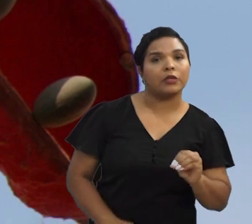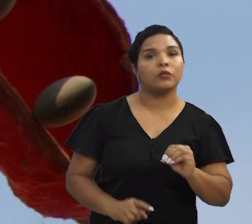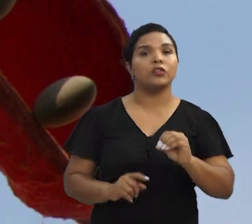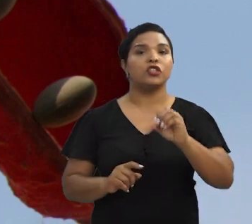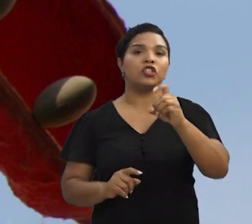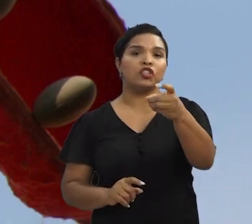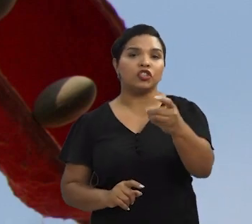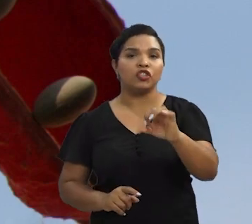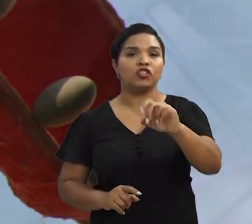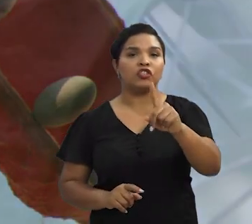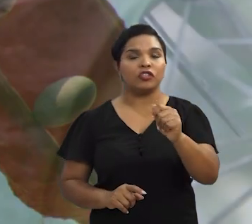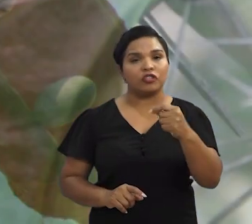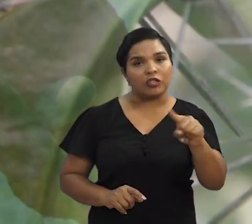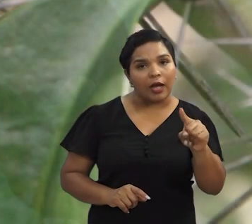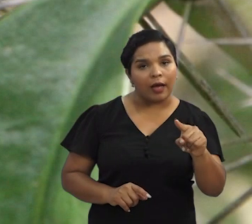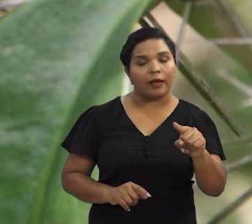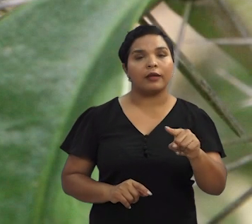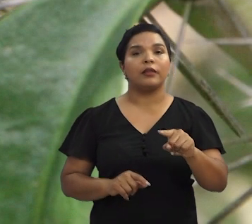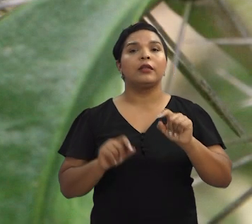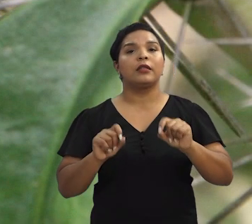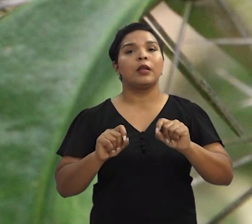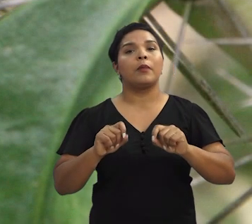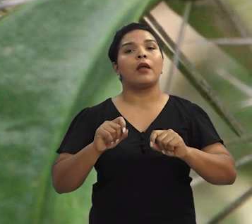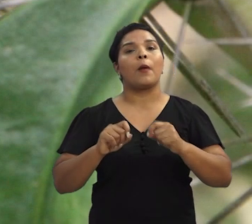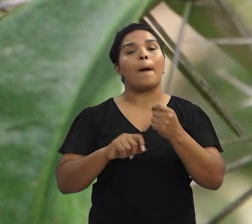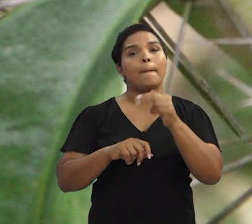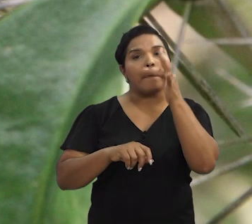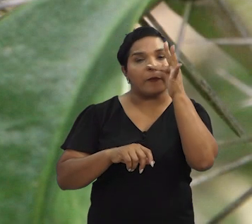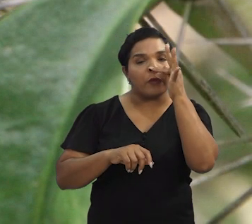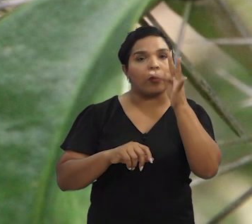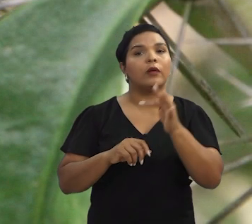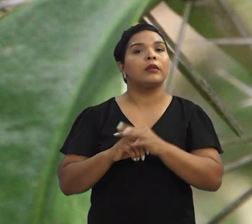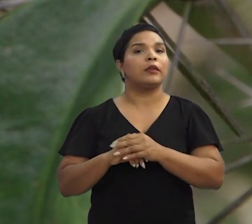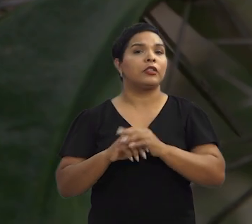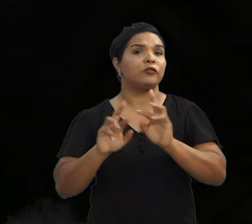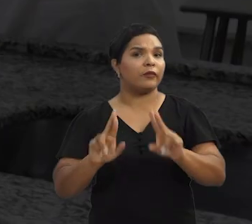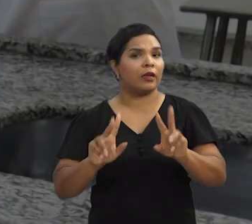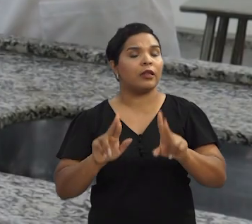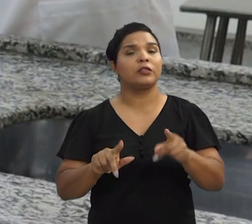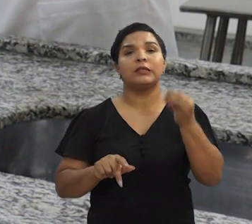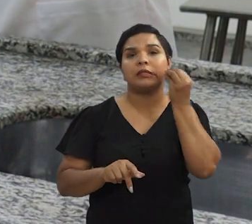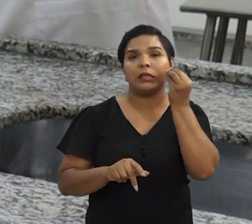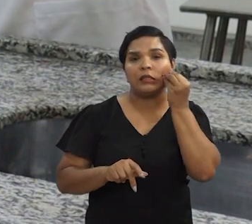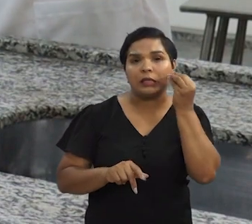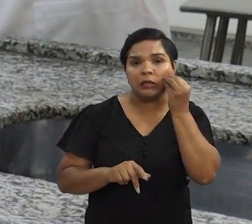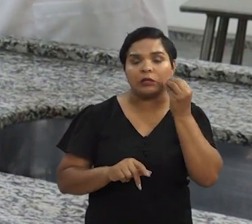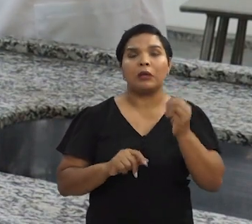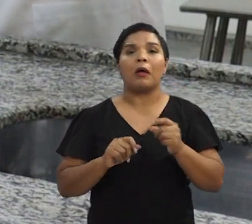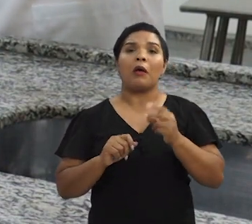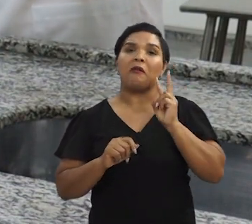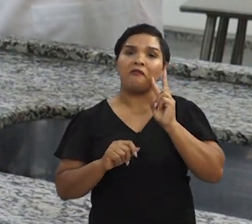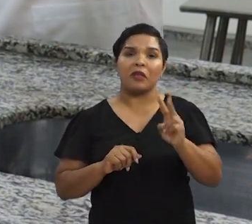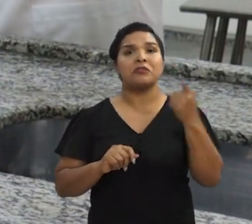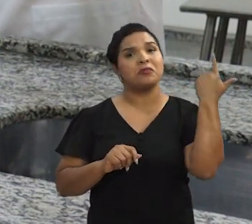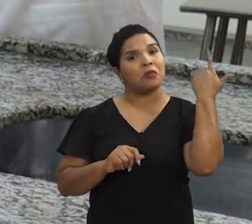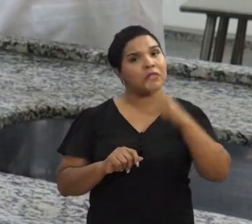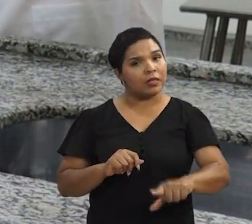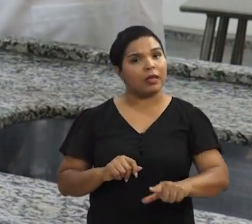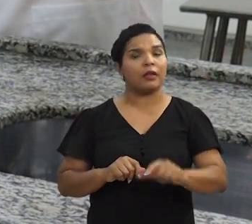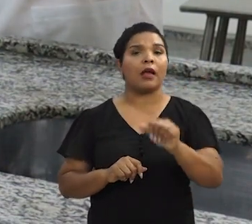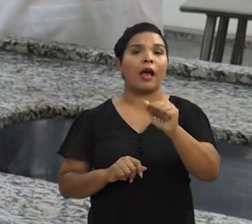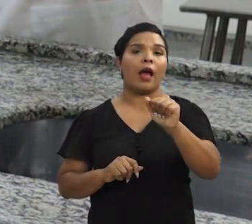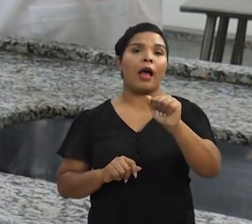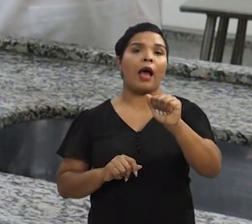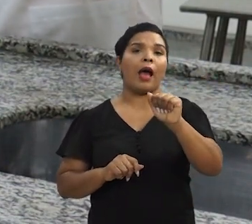alternativo, amido de xixá, orapronobis, que é uma planta alimentícia não convencional, tentando também testar ela como agente de